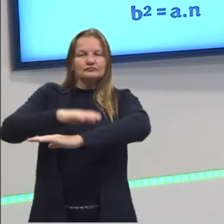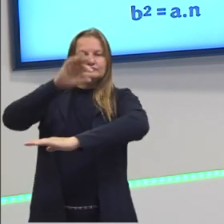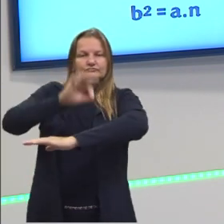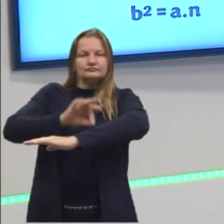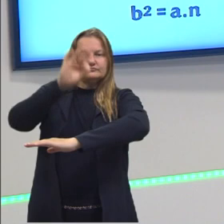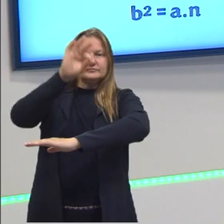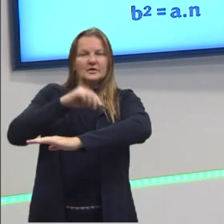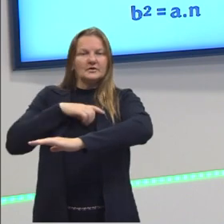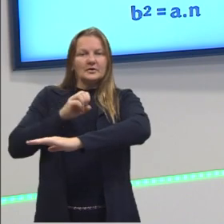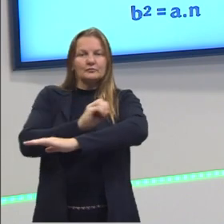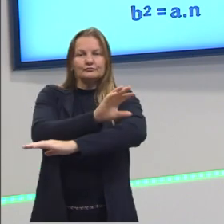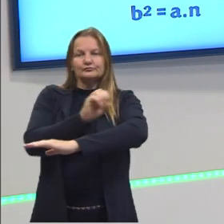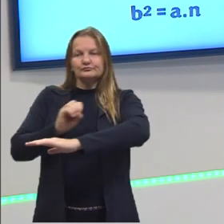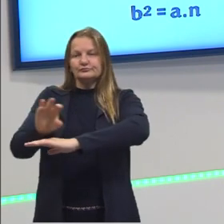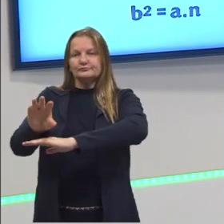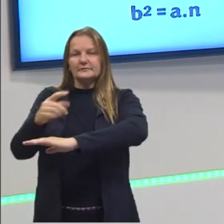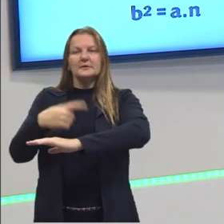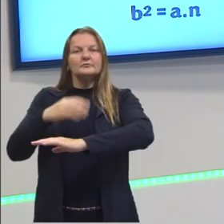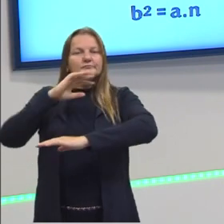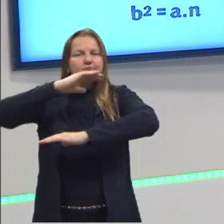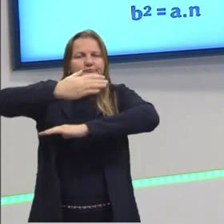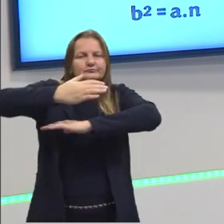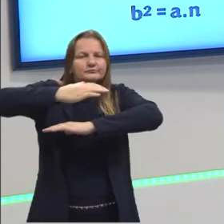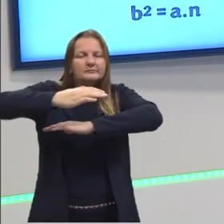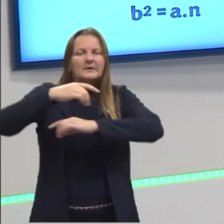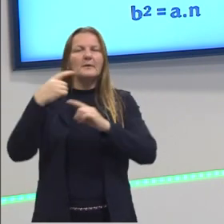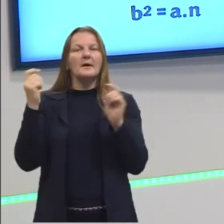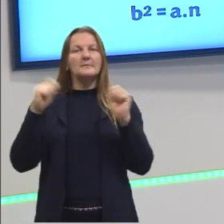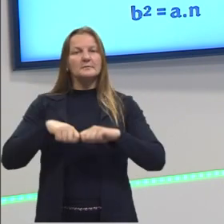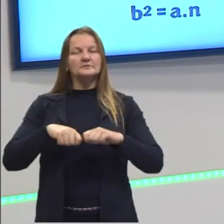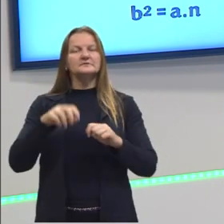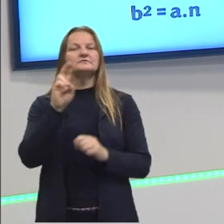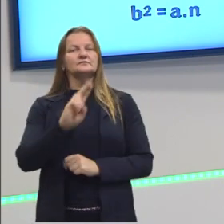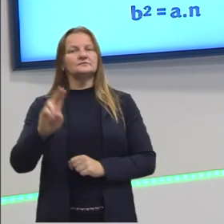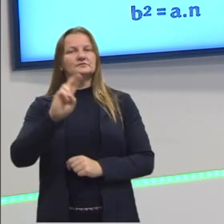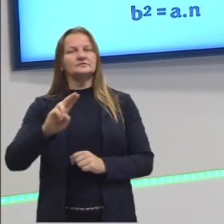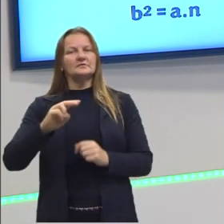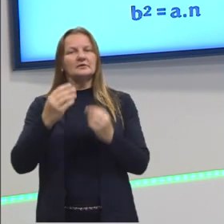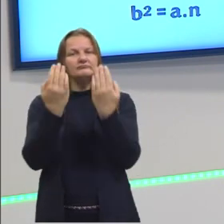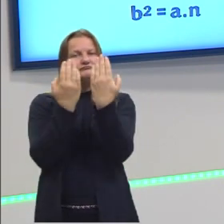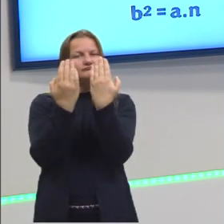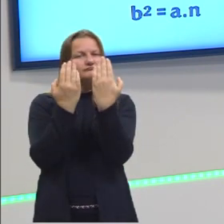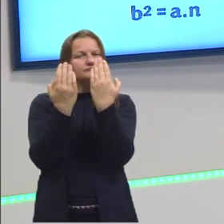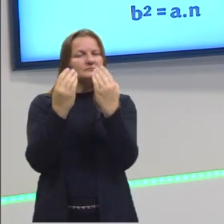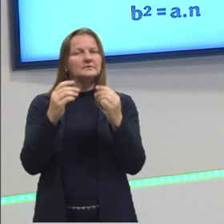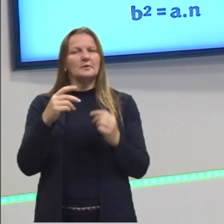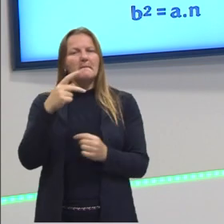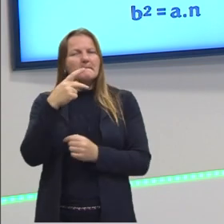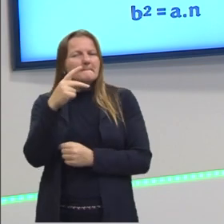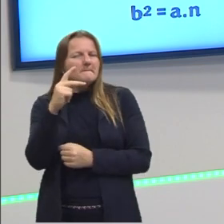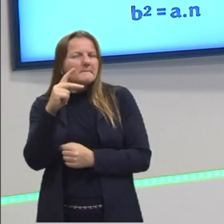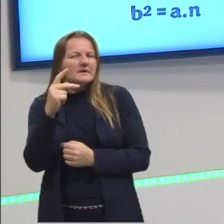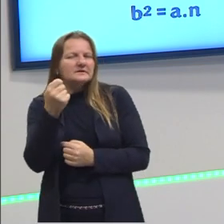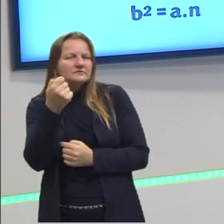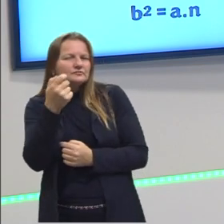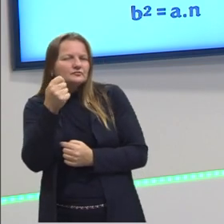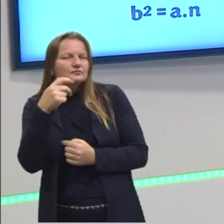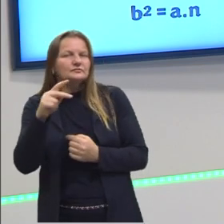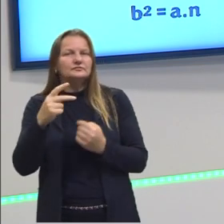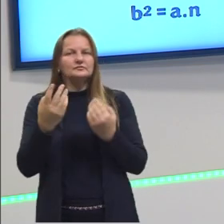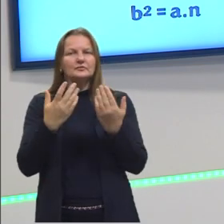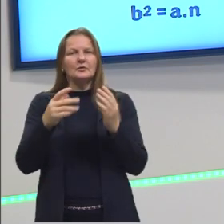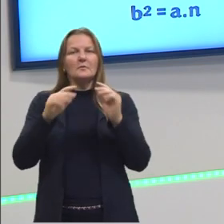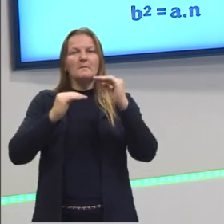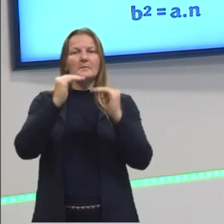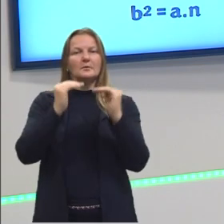projeções, vocês saibam, então, que podem utilizar a semelhança de triângulos, ou seja, a nossa